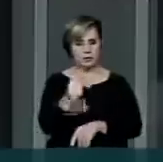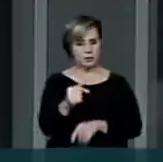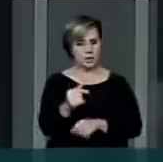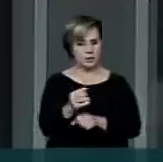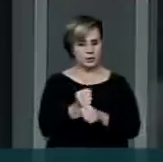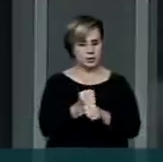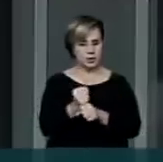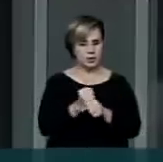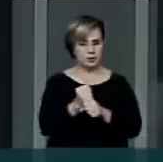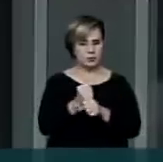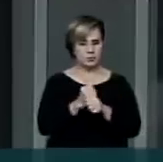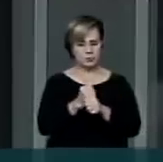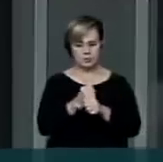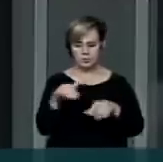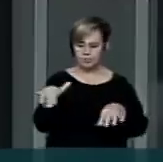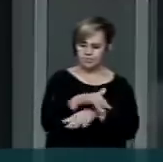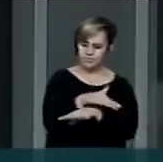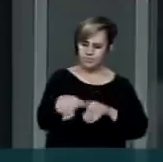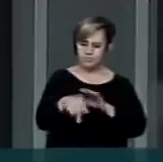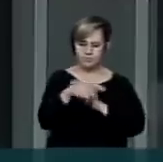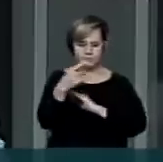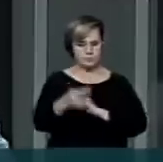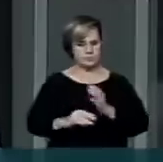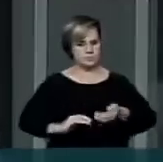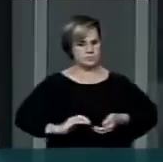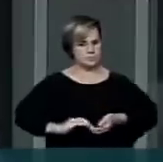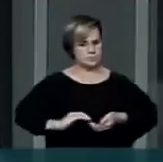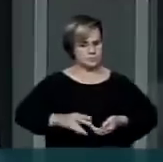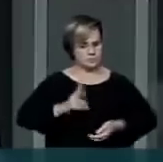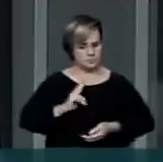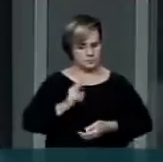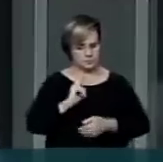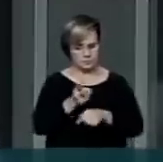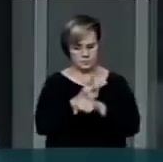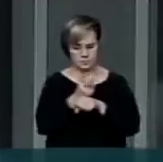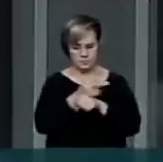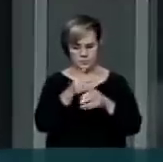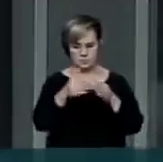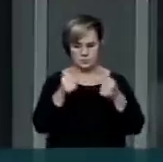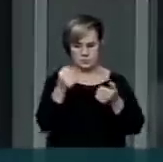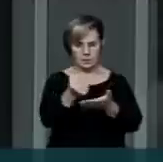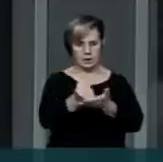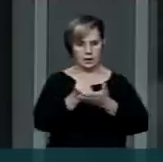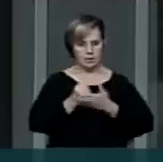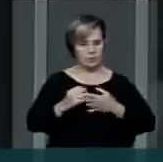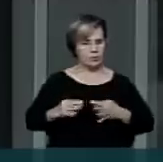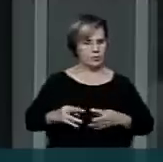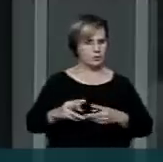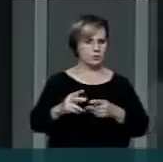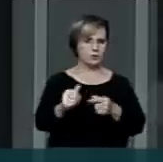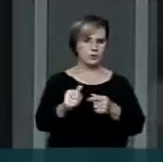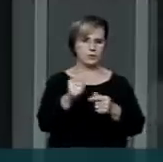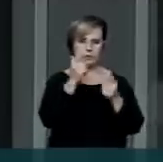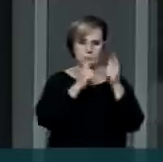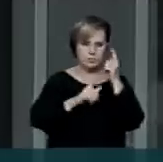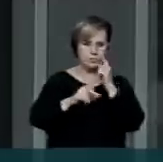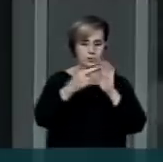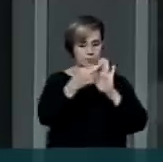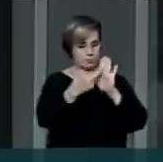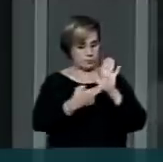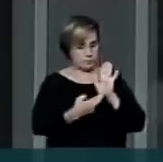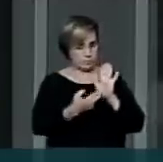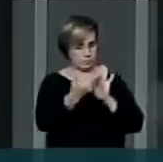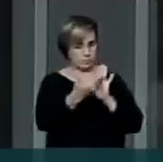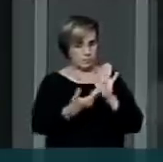perignando pelos corredores do Congresso Nacional, sempre na busca do apoio dos companheiros para essa regra que precisa